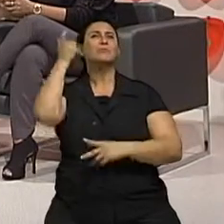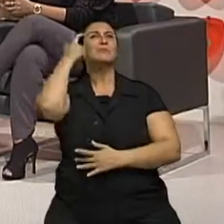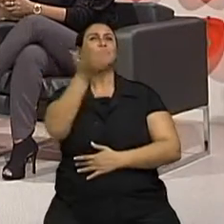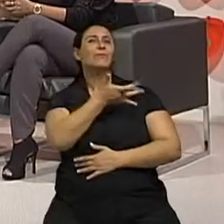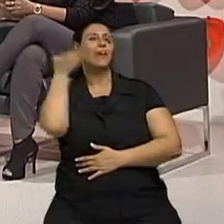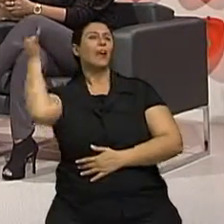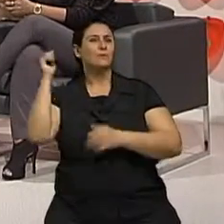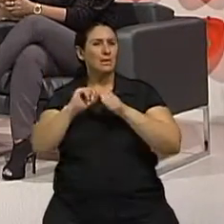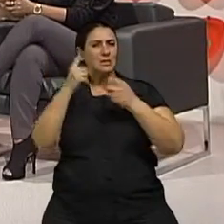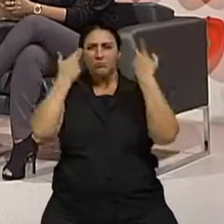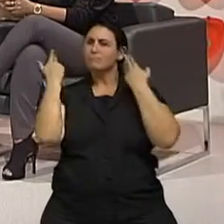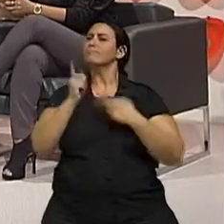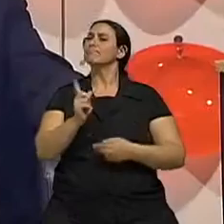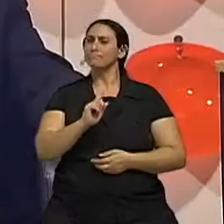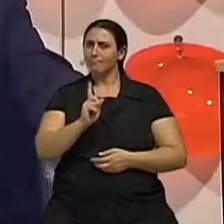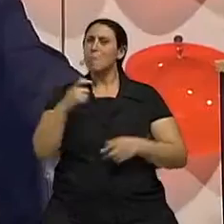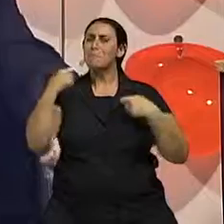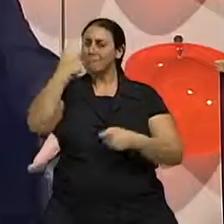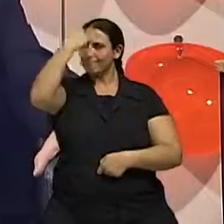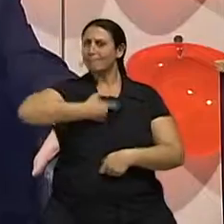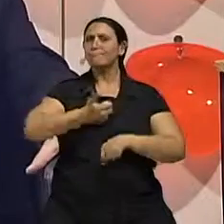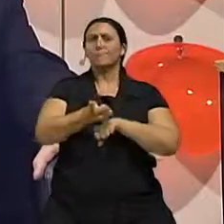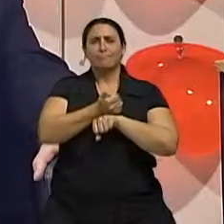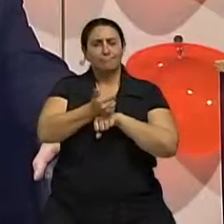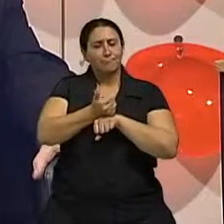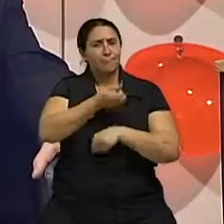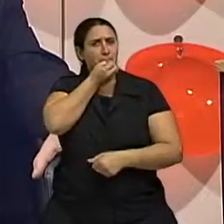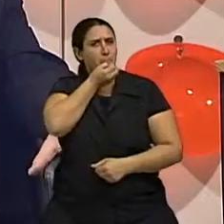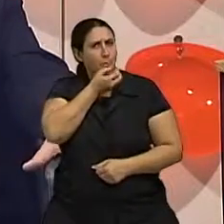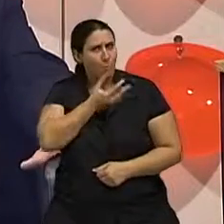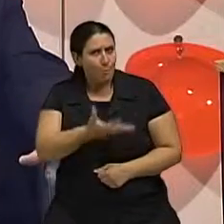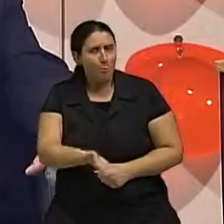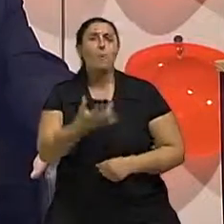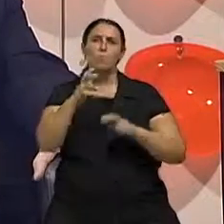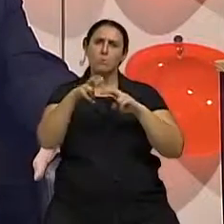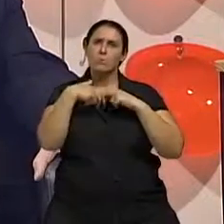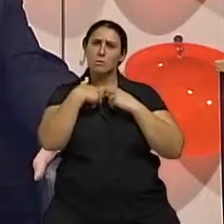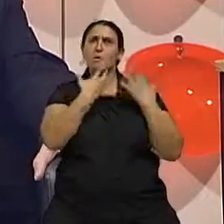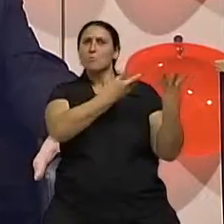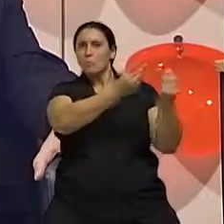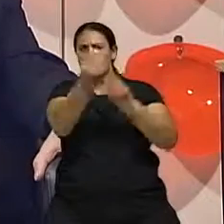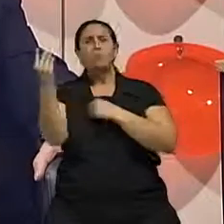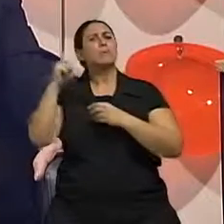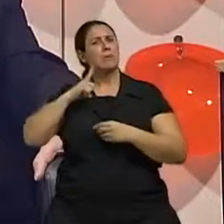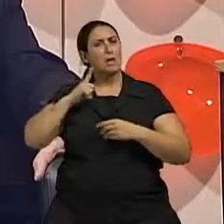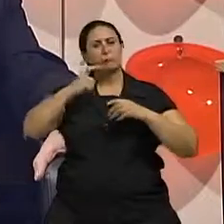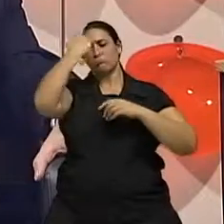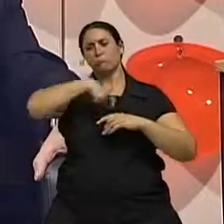para qualquer um fazer. Por isso, hoje nós temos os especialistas em cirurgia plástica.